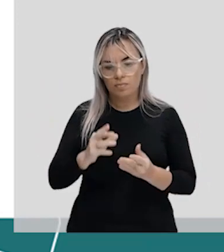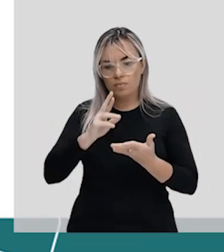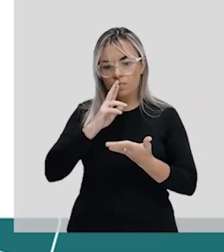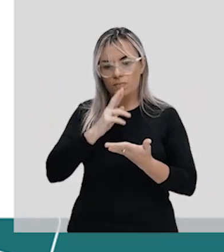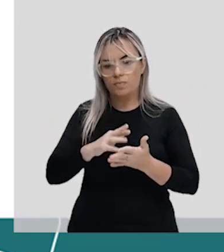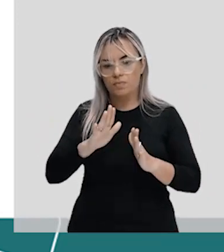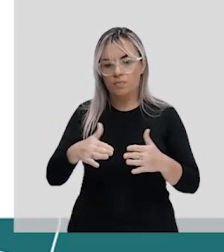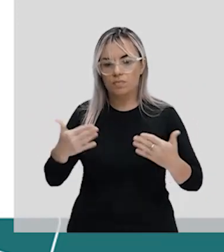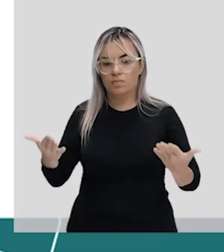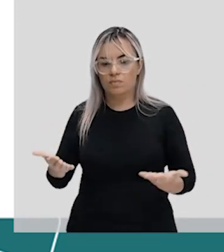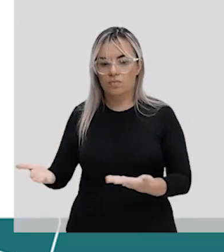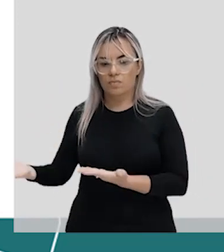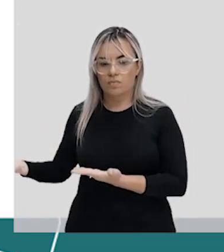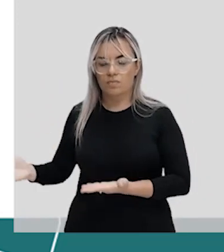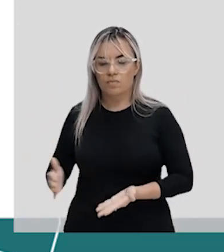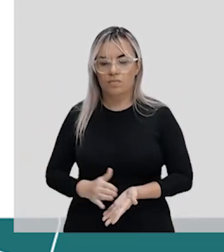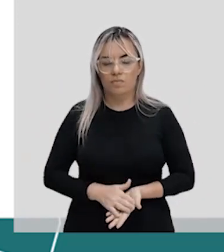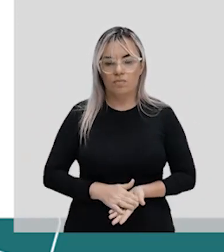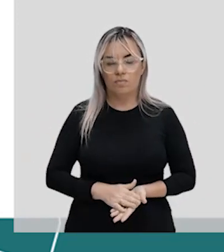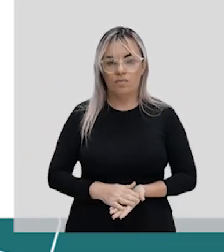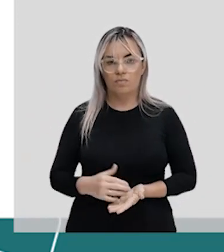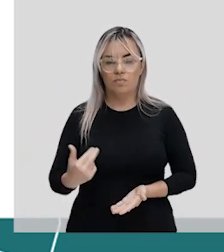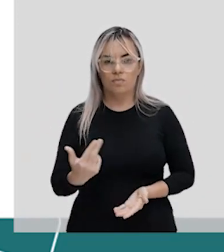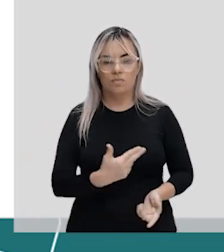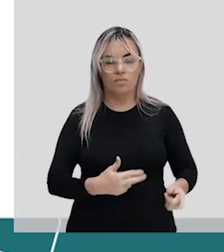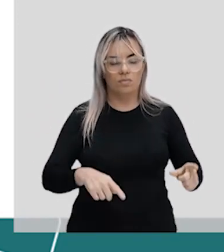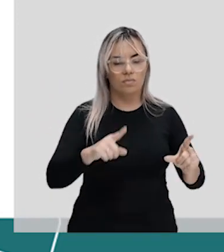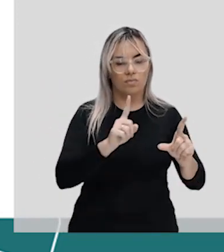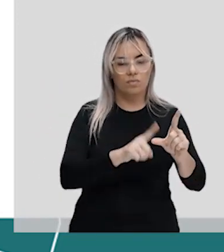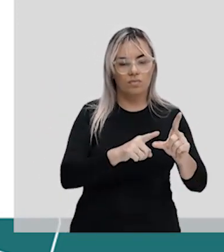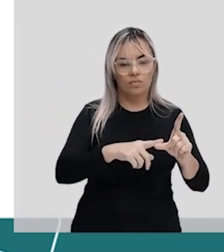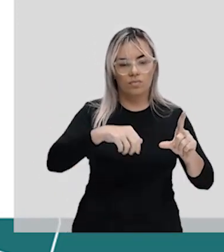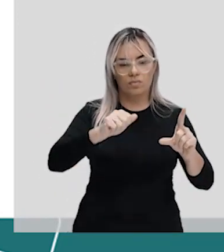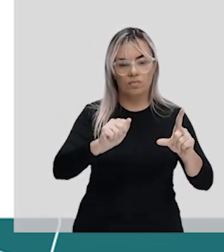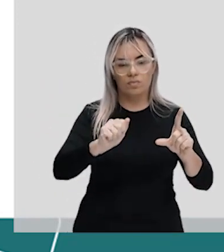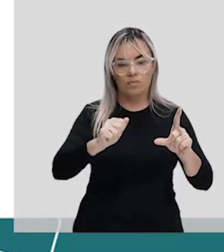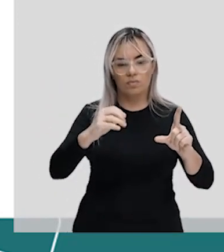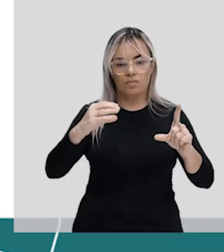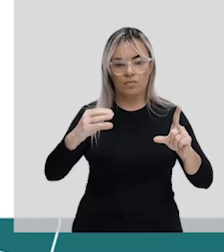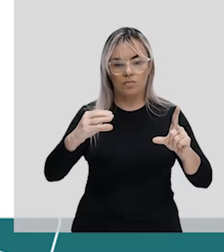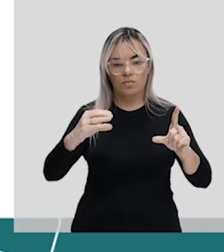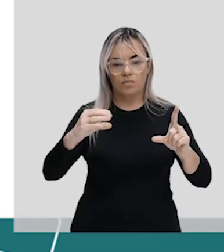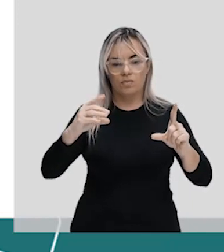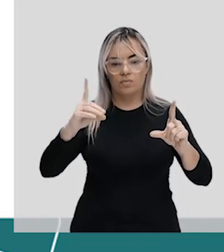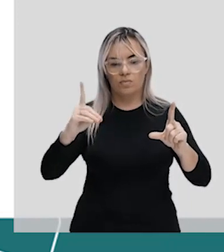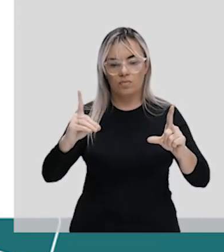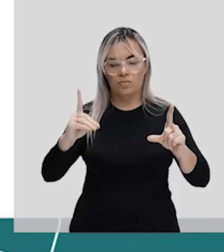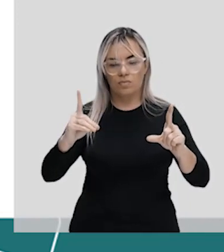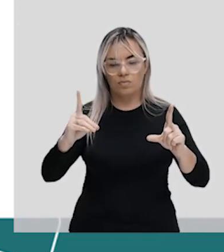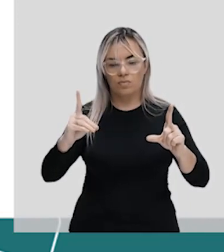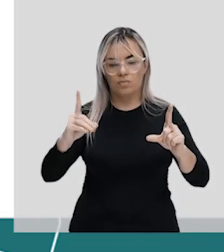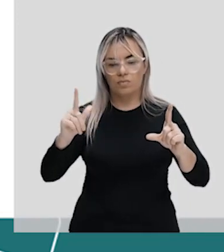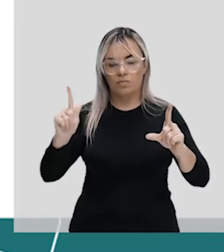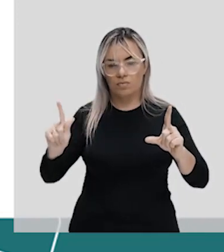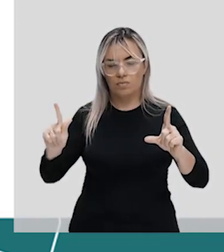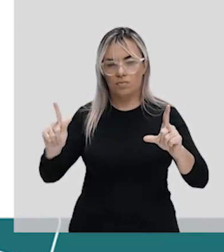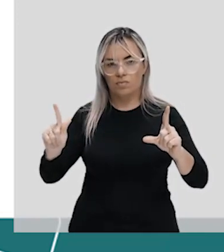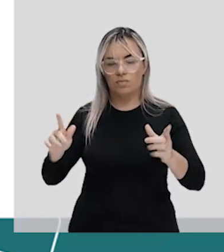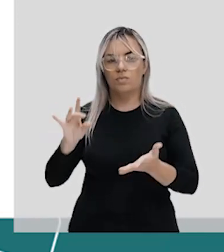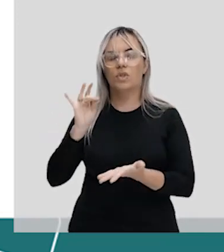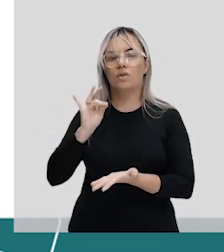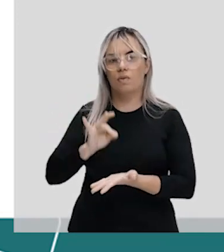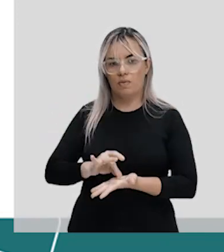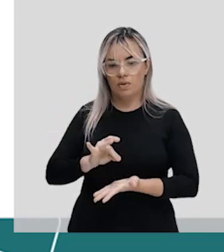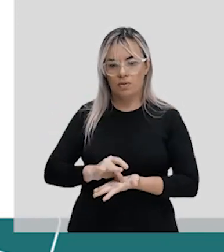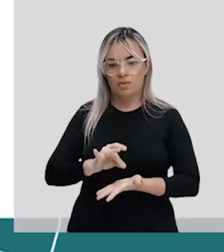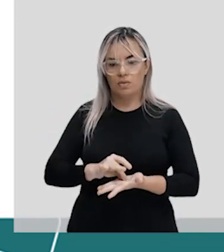Quais são as verdadeiras? Nós temos na letra A, na letra C, na letra D e, por fim, na letra G. São essas as